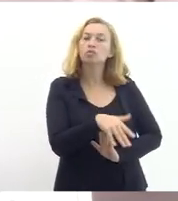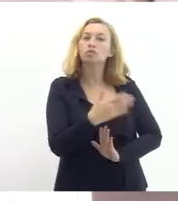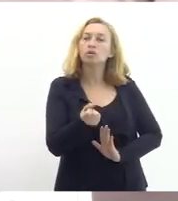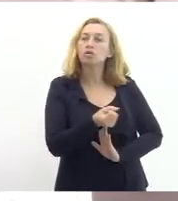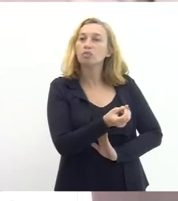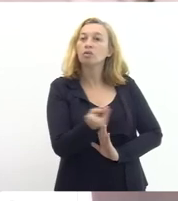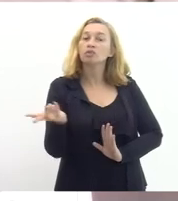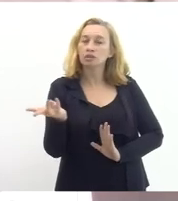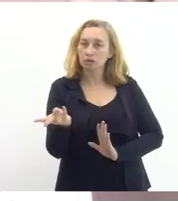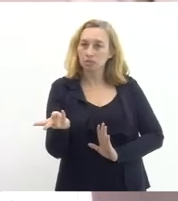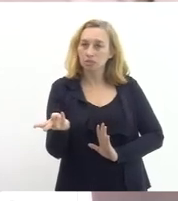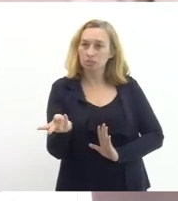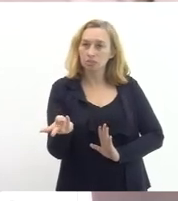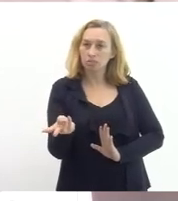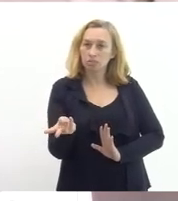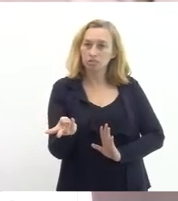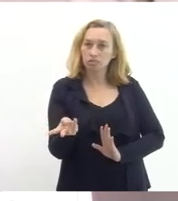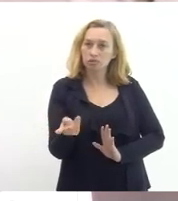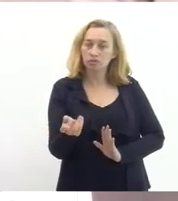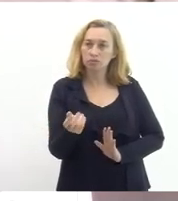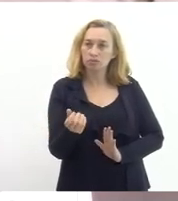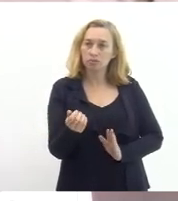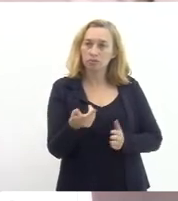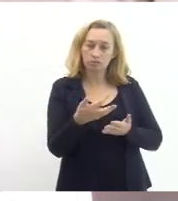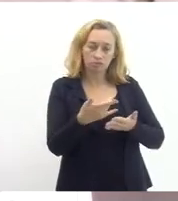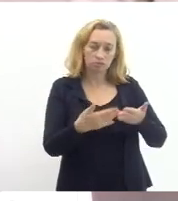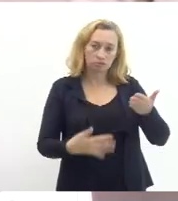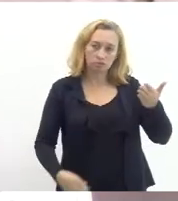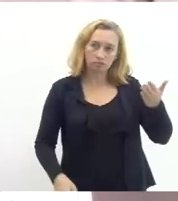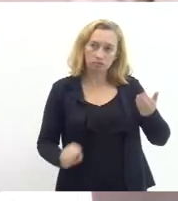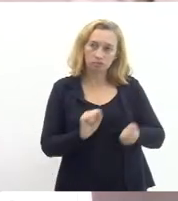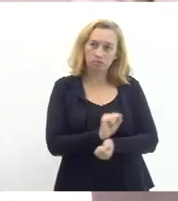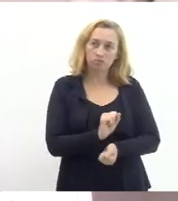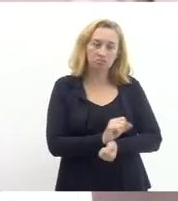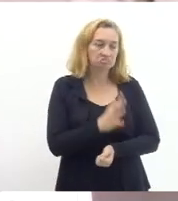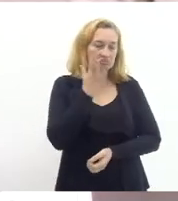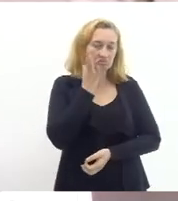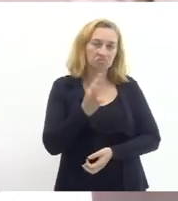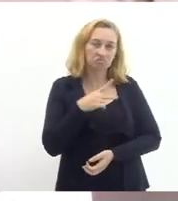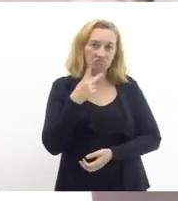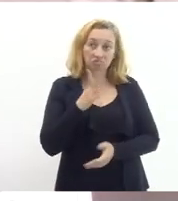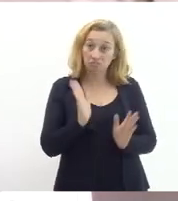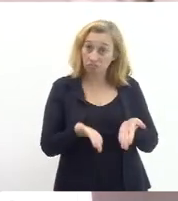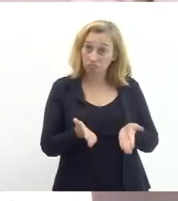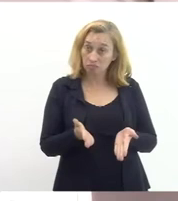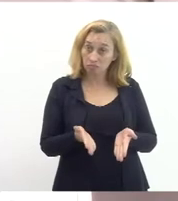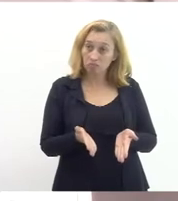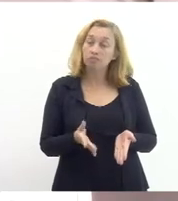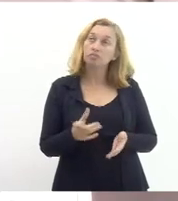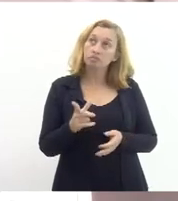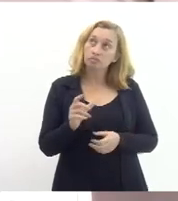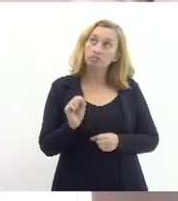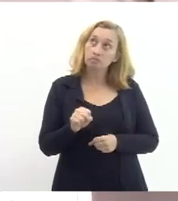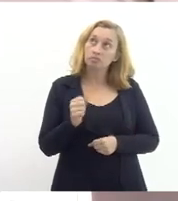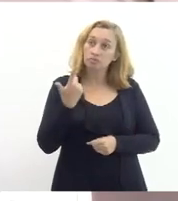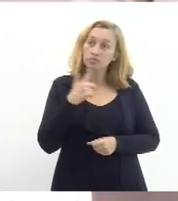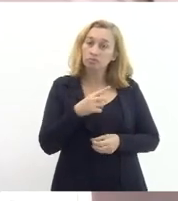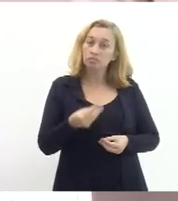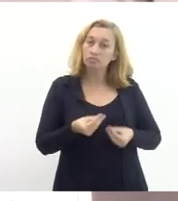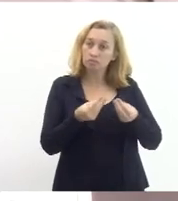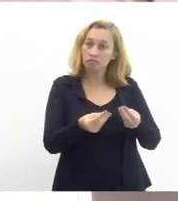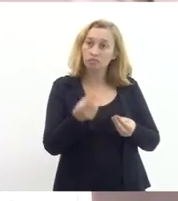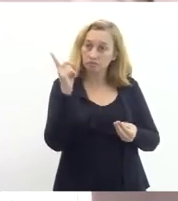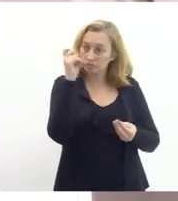desses da lista de espera eu não consigo nem lhe falar agora tem a gente consegue levantar mas é difícil